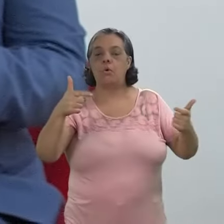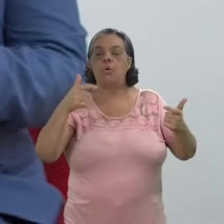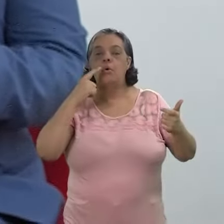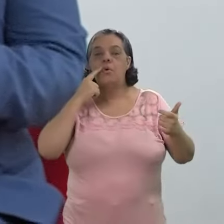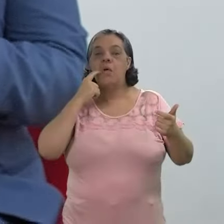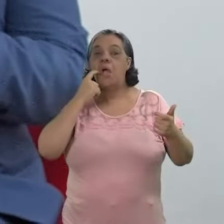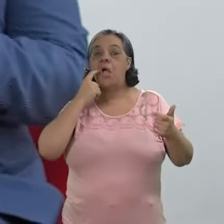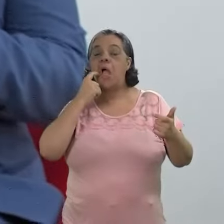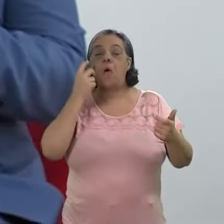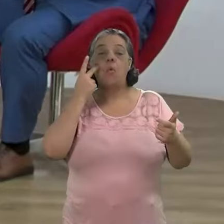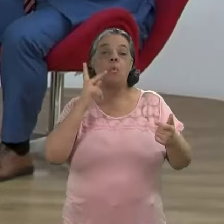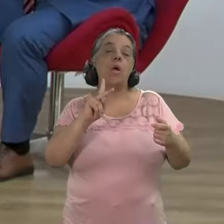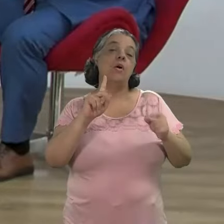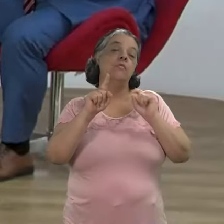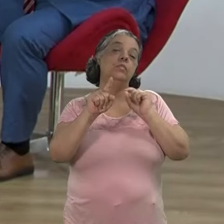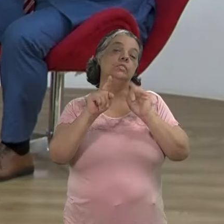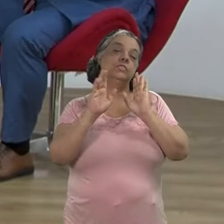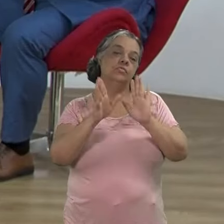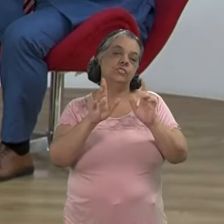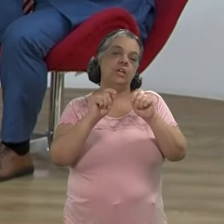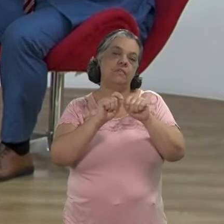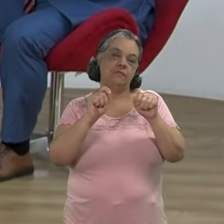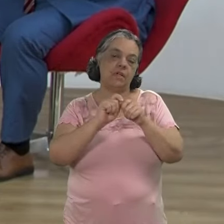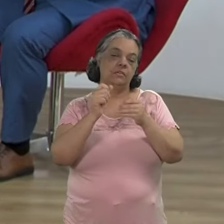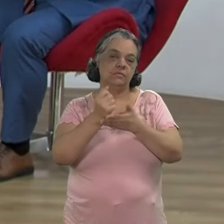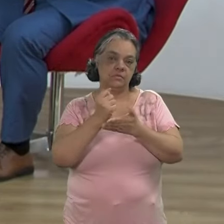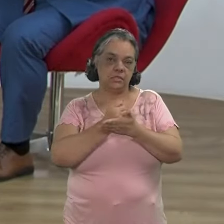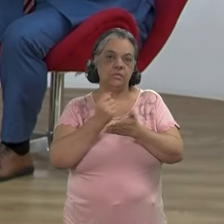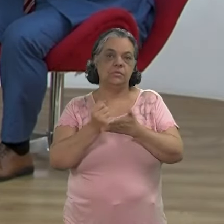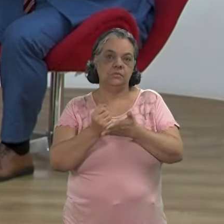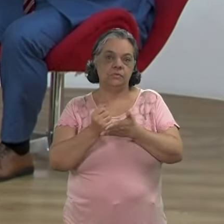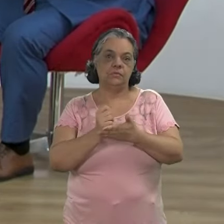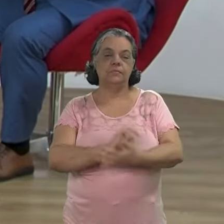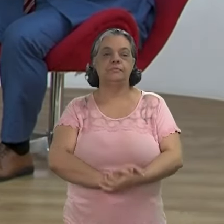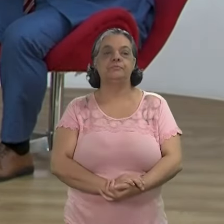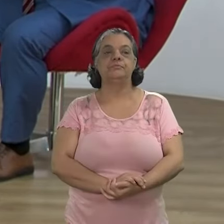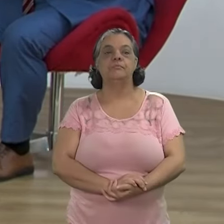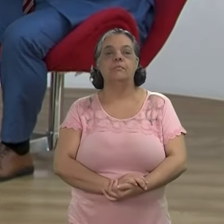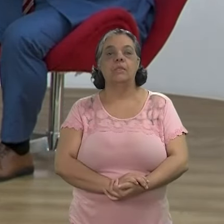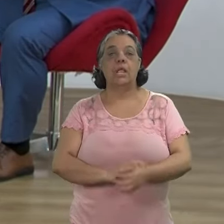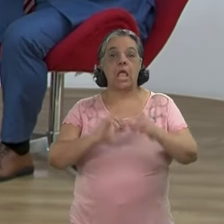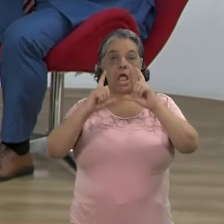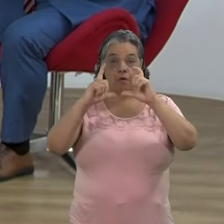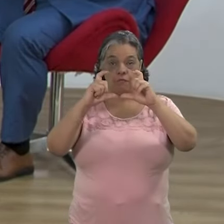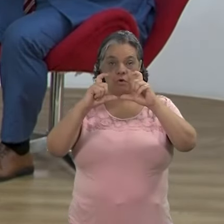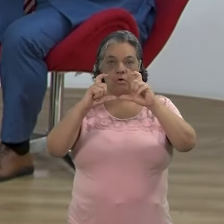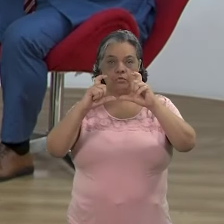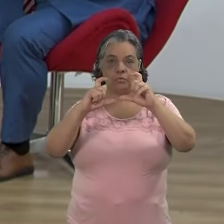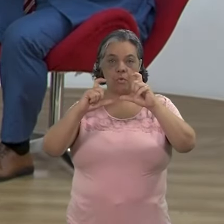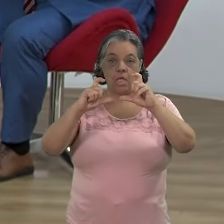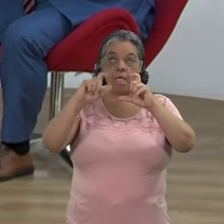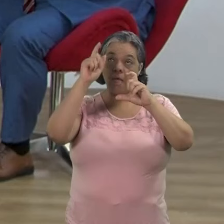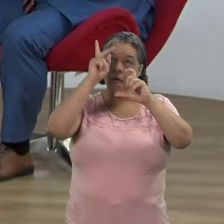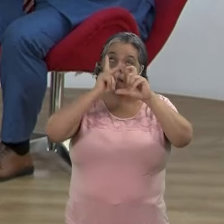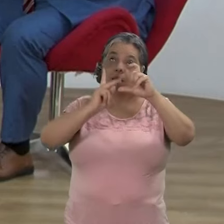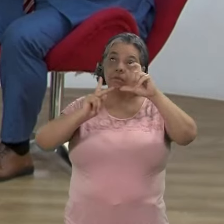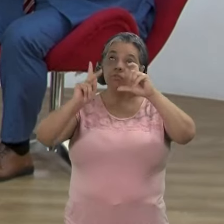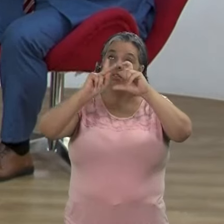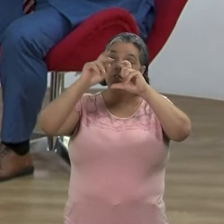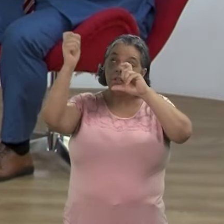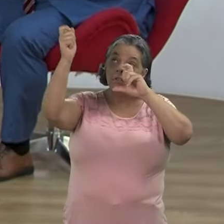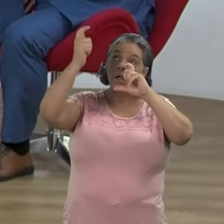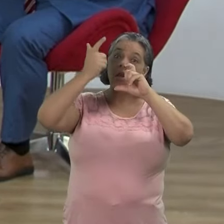dos instrumentos pelos quais você faz esse registro. Veja, a foto é escrita da luz.